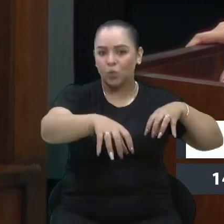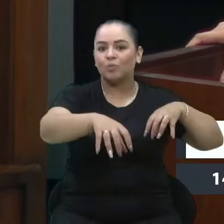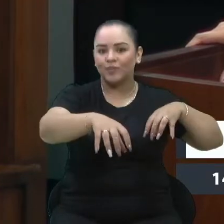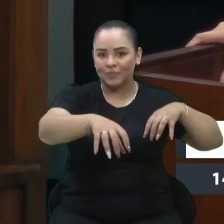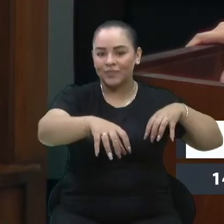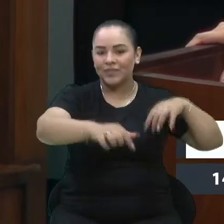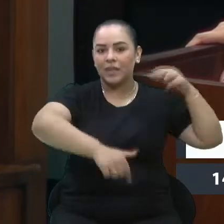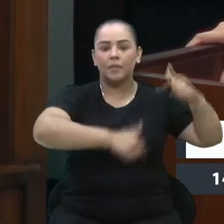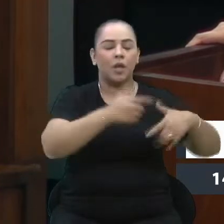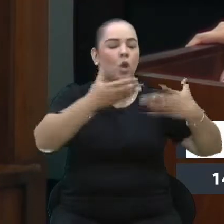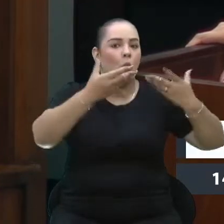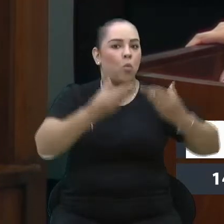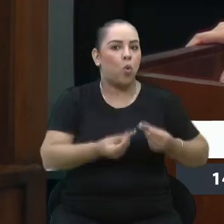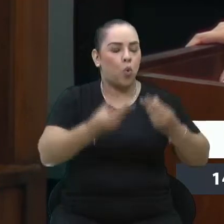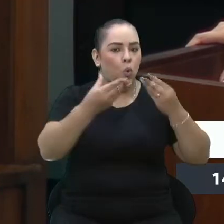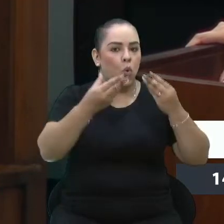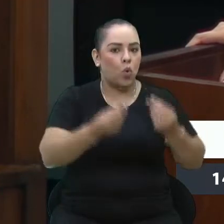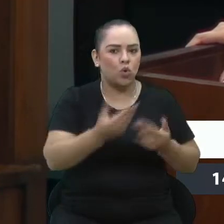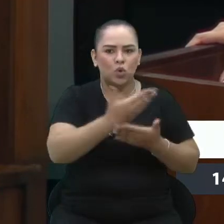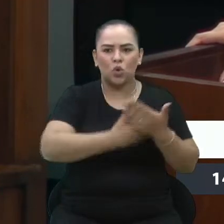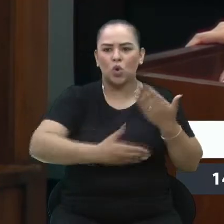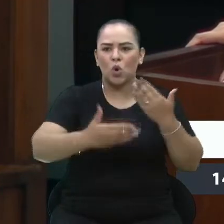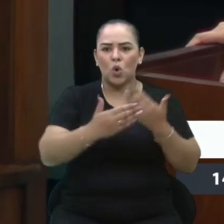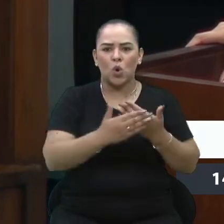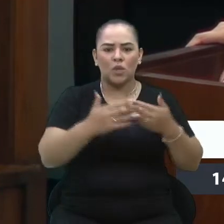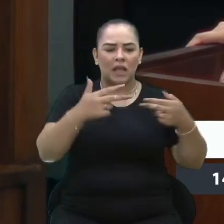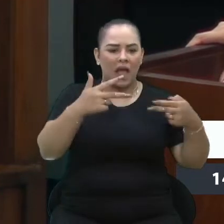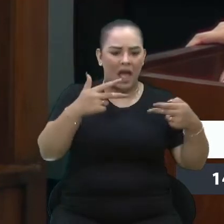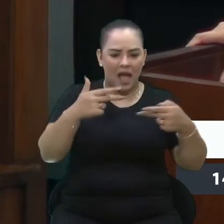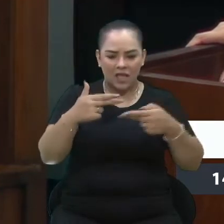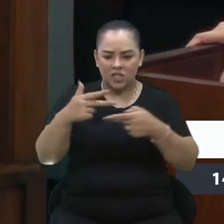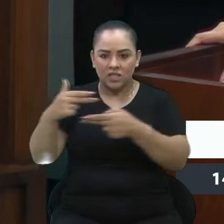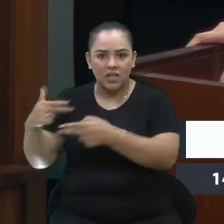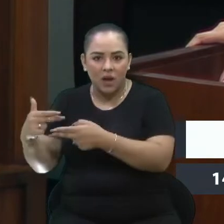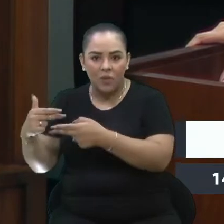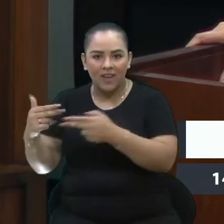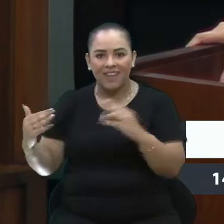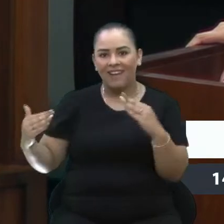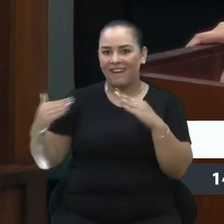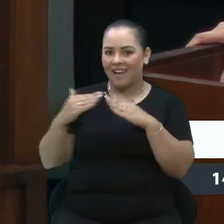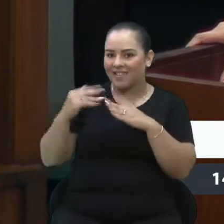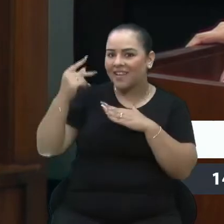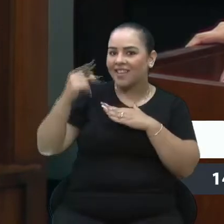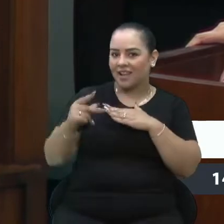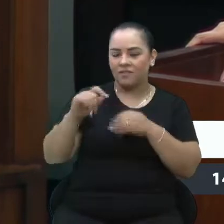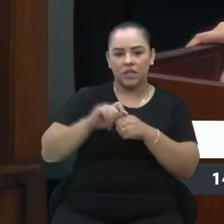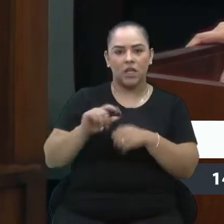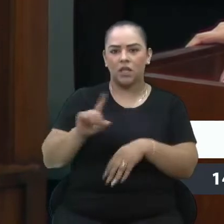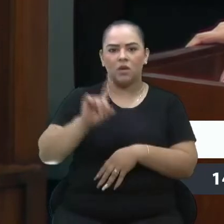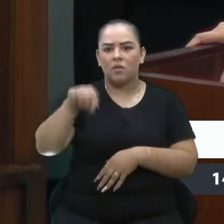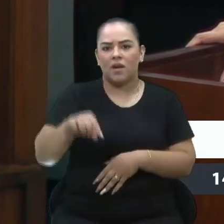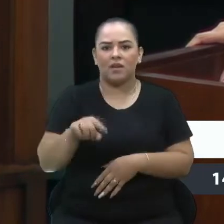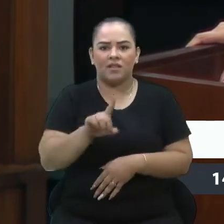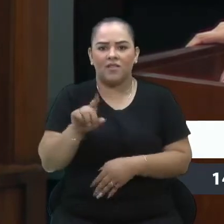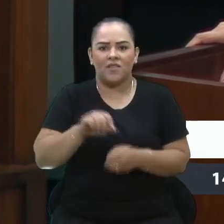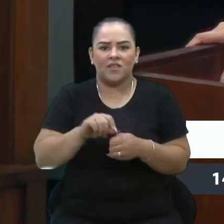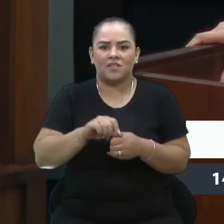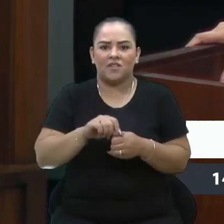trabalhando muito, ela fez todas as edições da TV de casa. Então, não é assim, não faz falta.